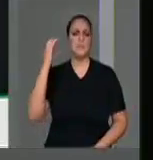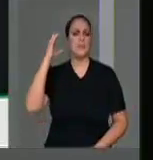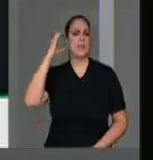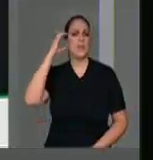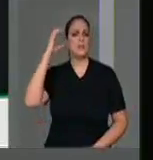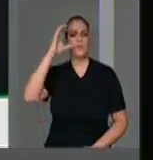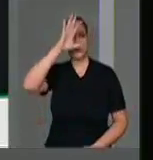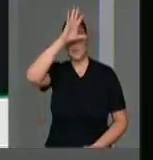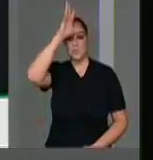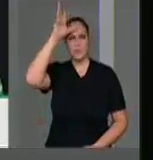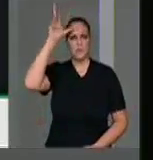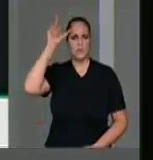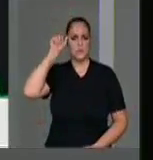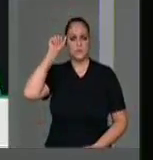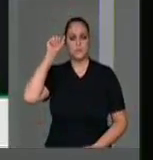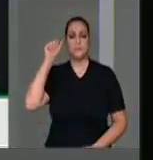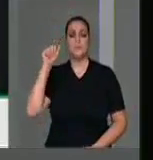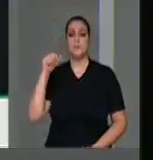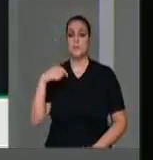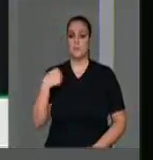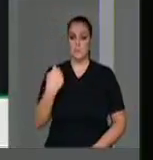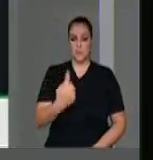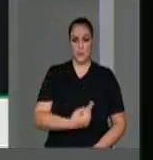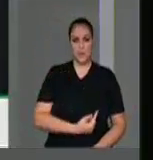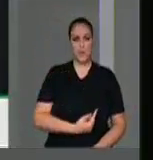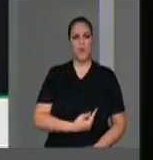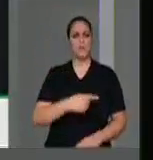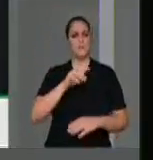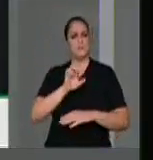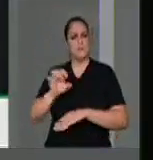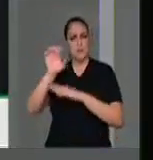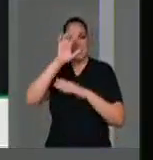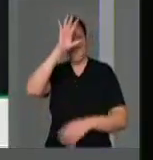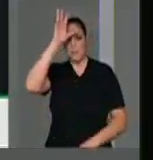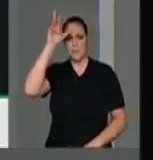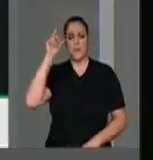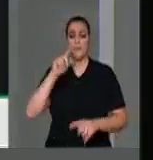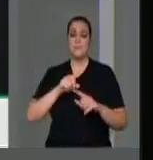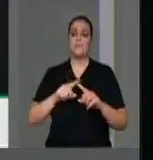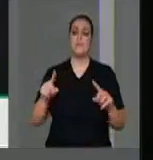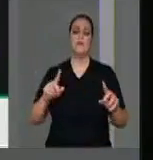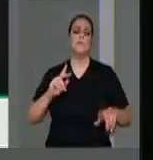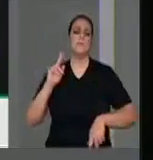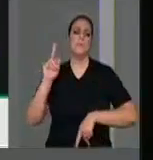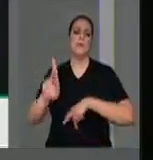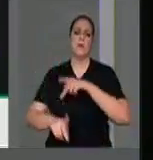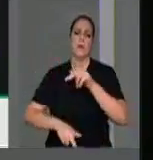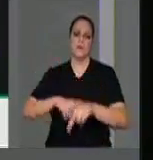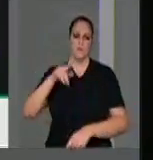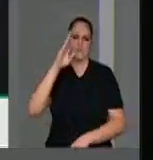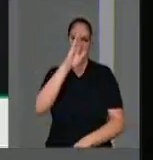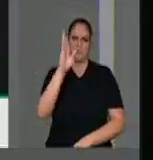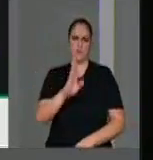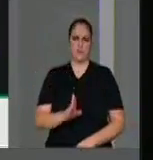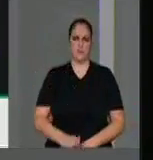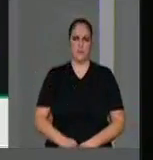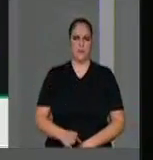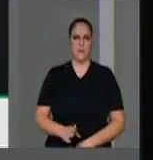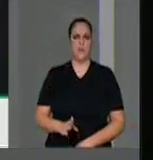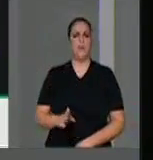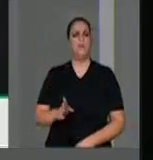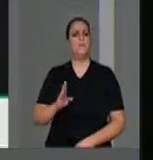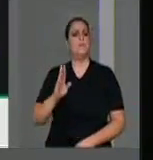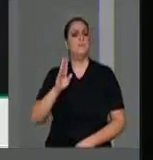Amazônia, não somente para nós amazônidas, mas para todo o povo brasileiro, o povo que vive no